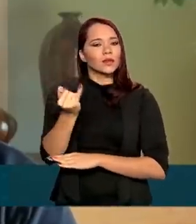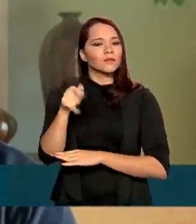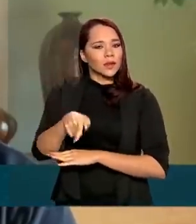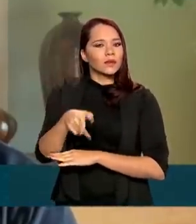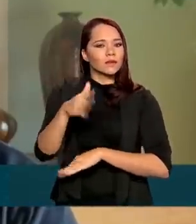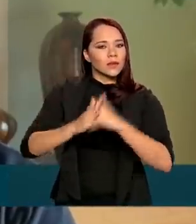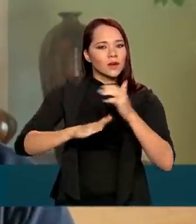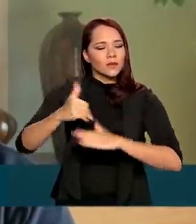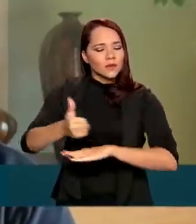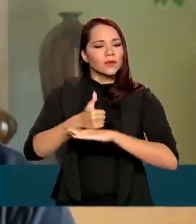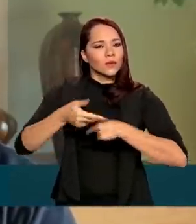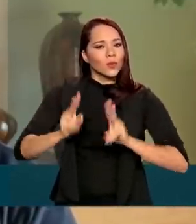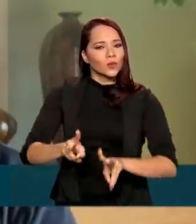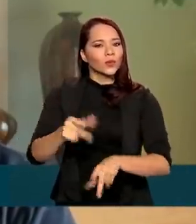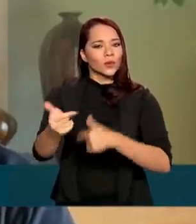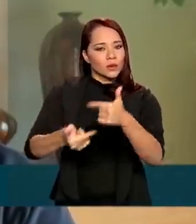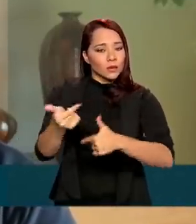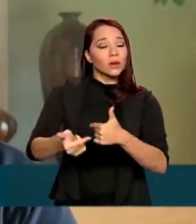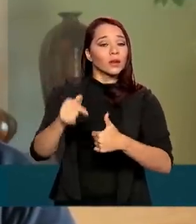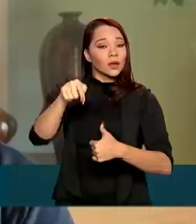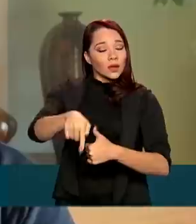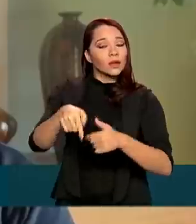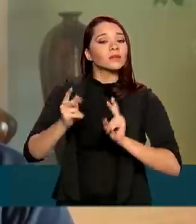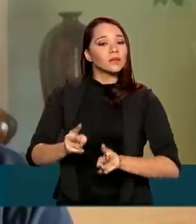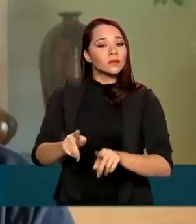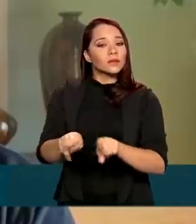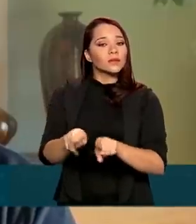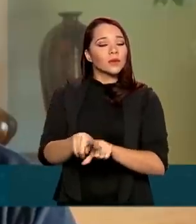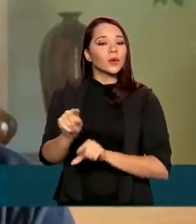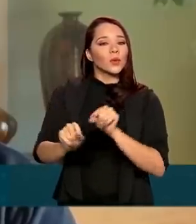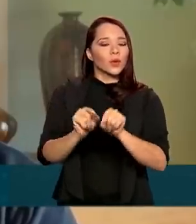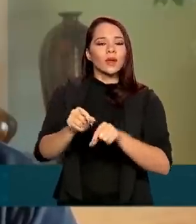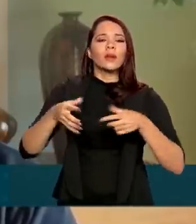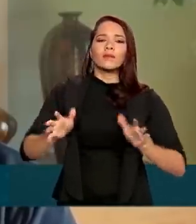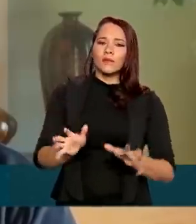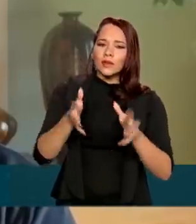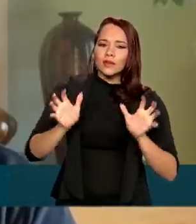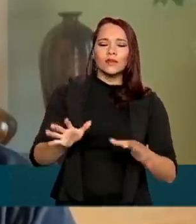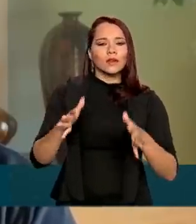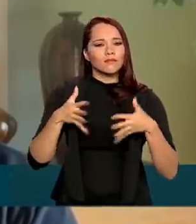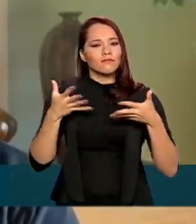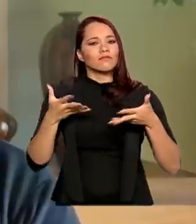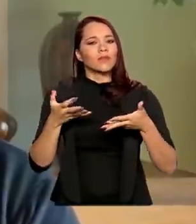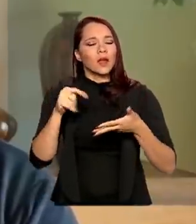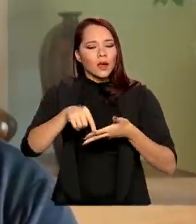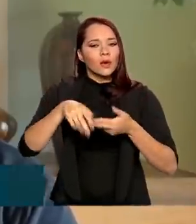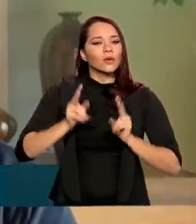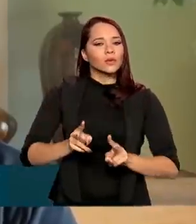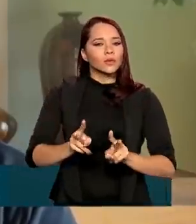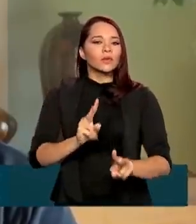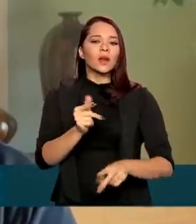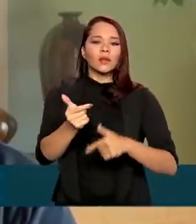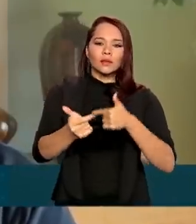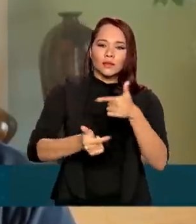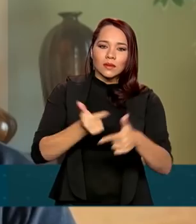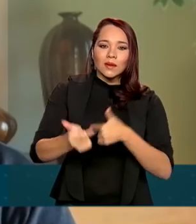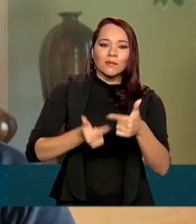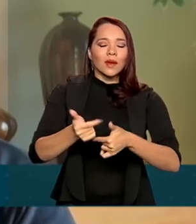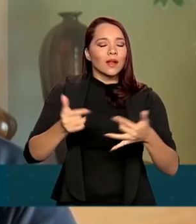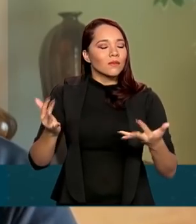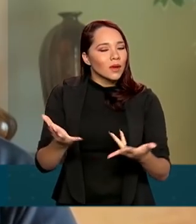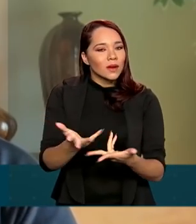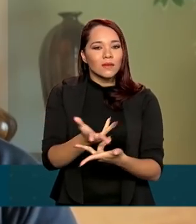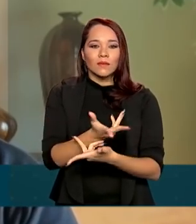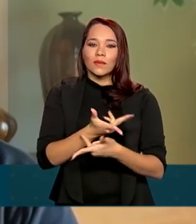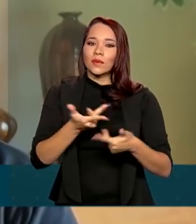em atividade, para manter esses profissionais motivados a continuar fazendo esse brilhante papel